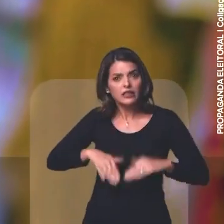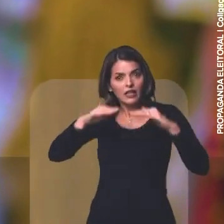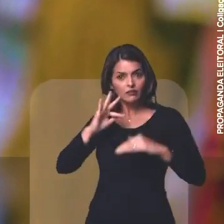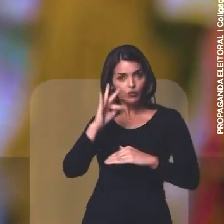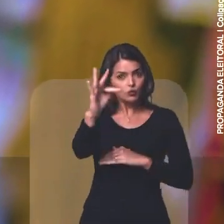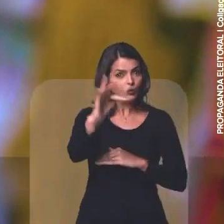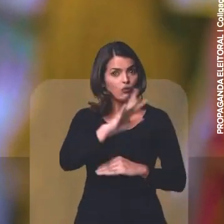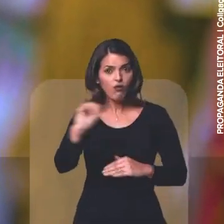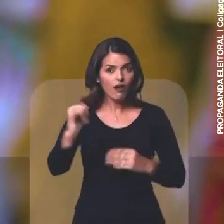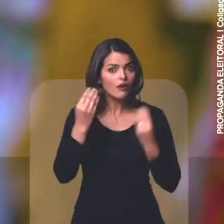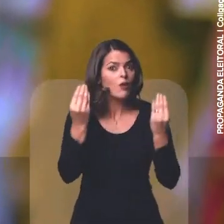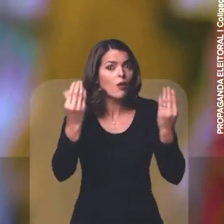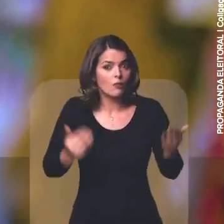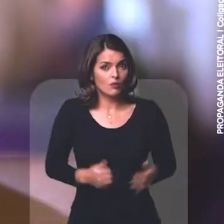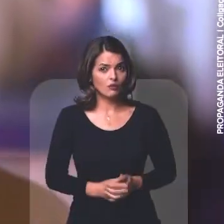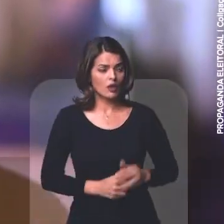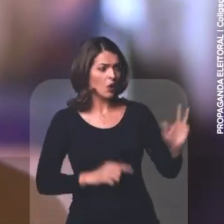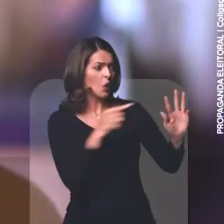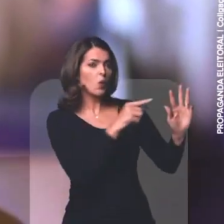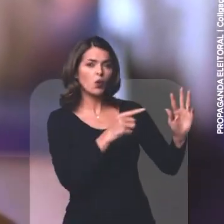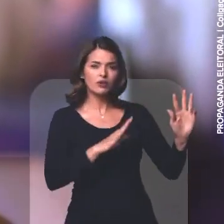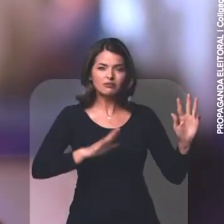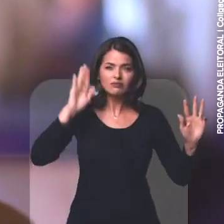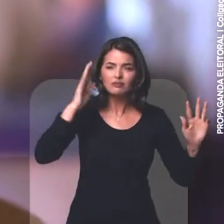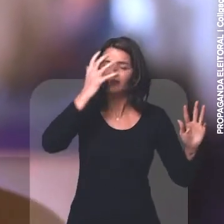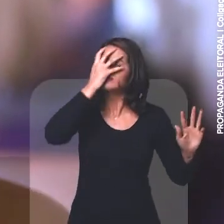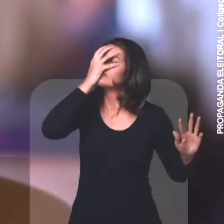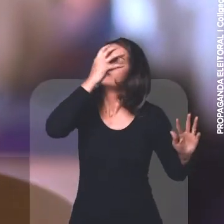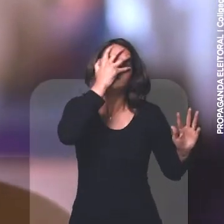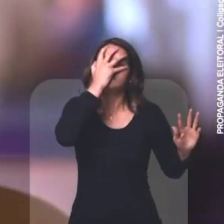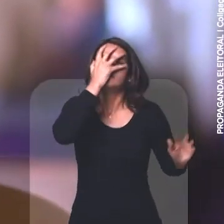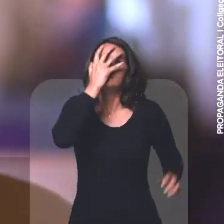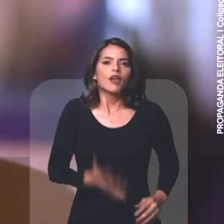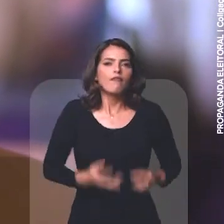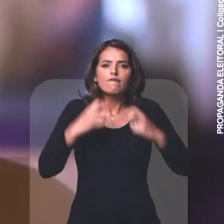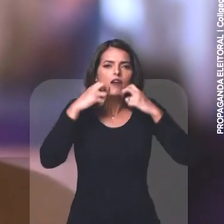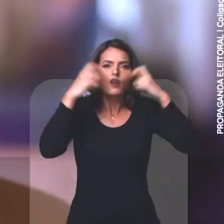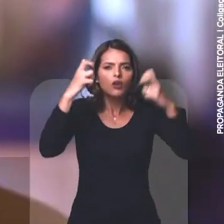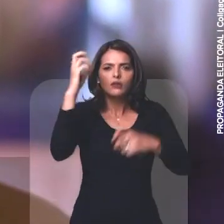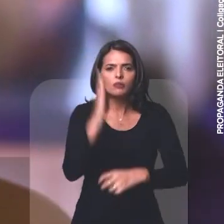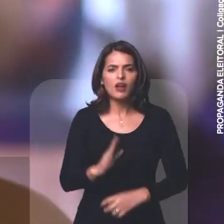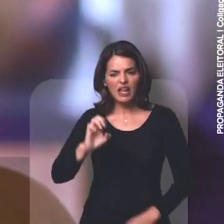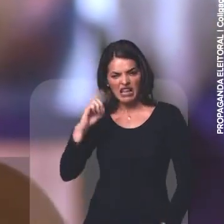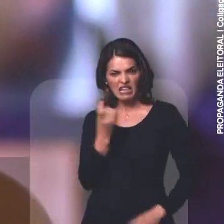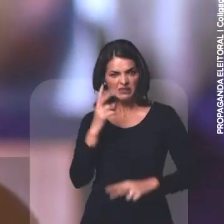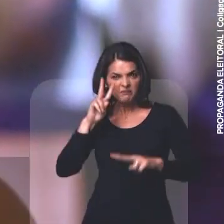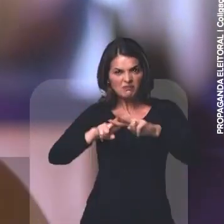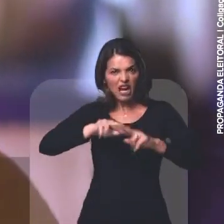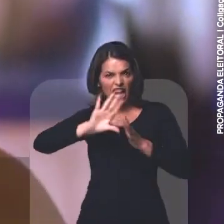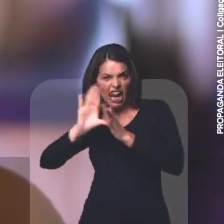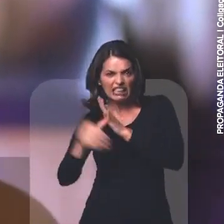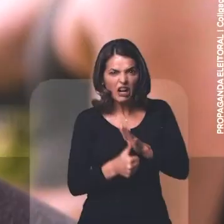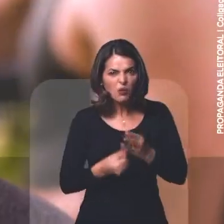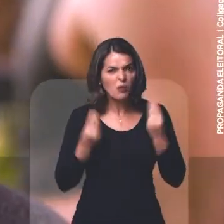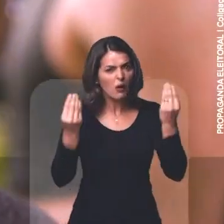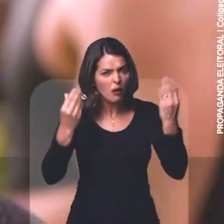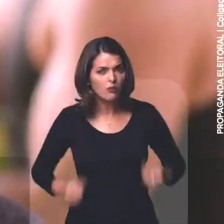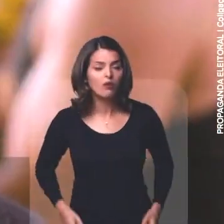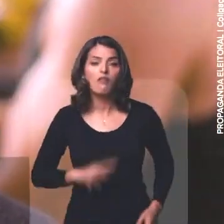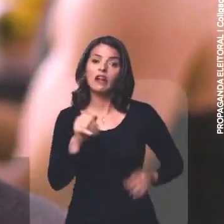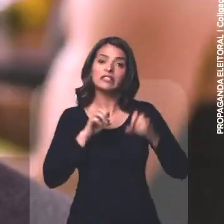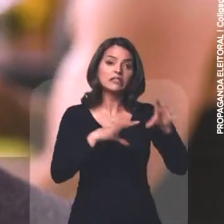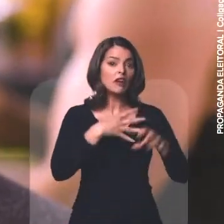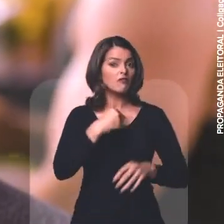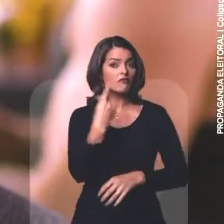nas crianças desse país, que é o futuro do nosso Brasil. O Lula se candidatar é a pior vergonha do Brasil, um ex-presidiário, ladrão. Então você